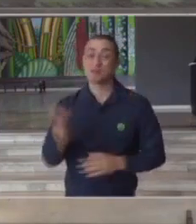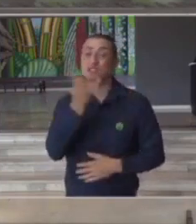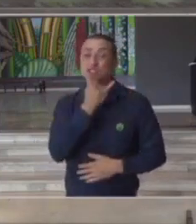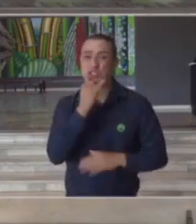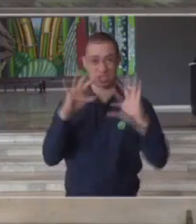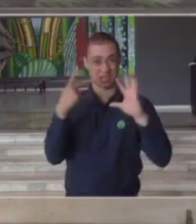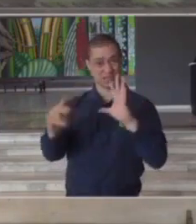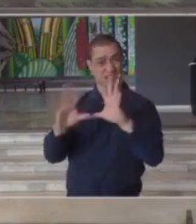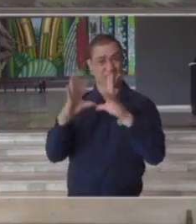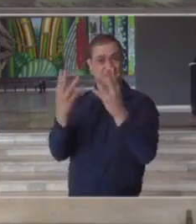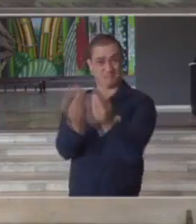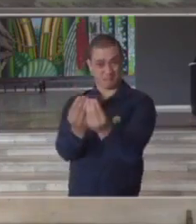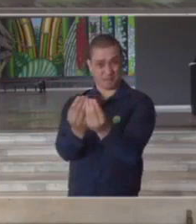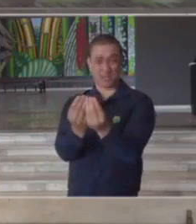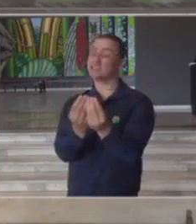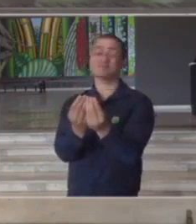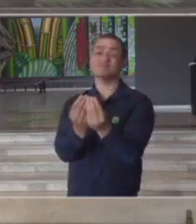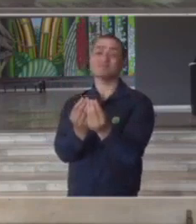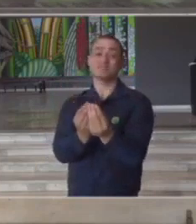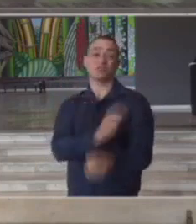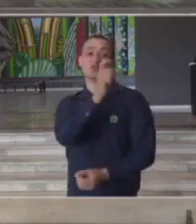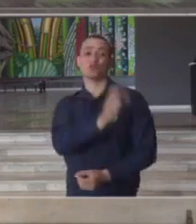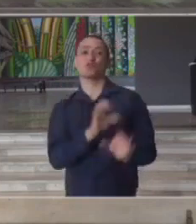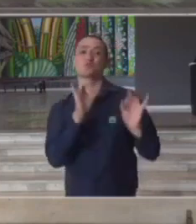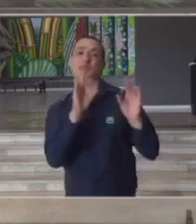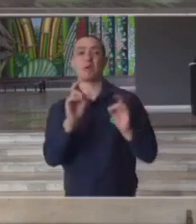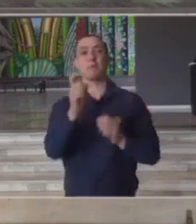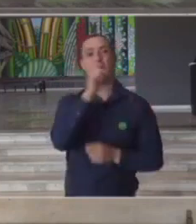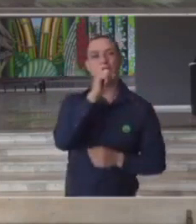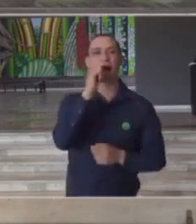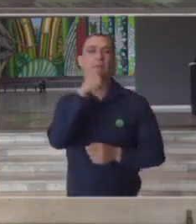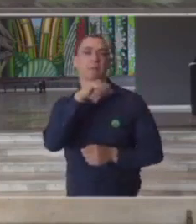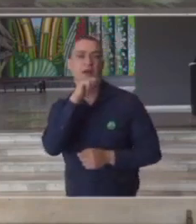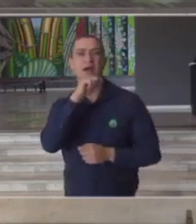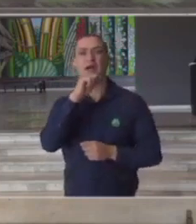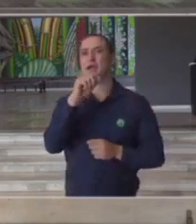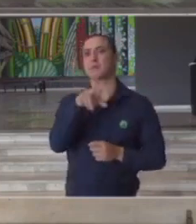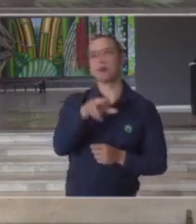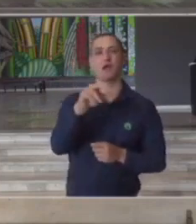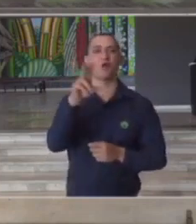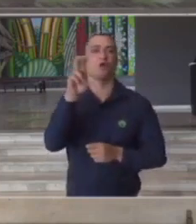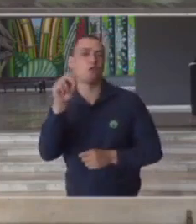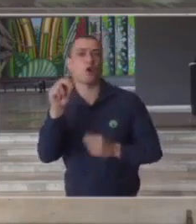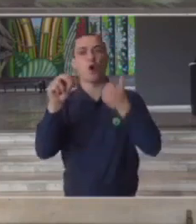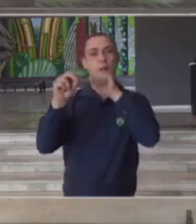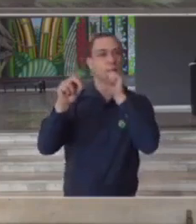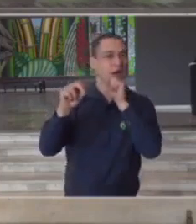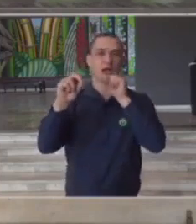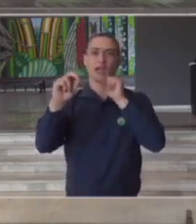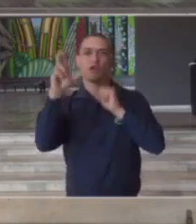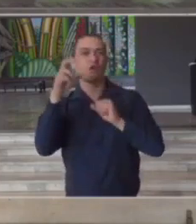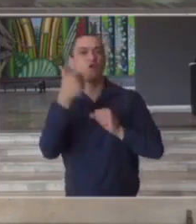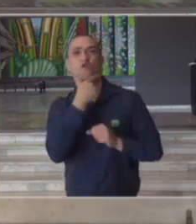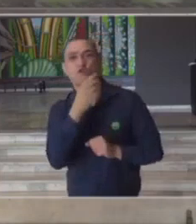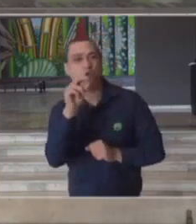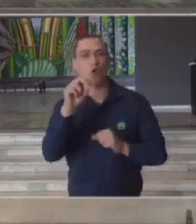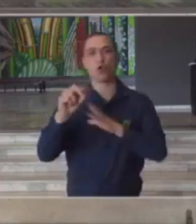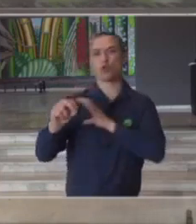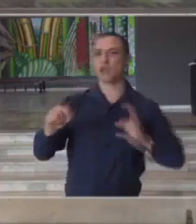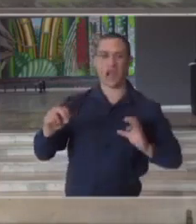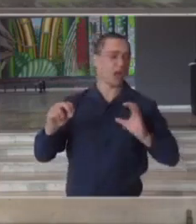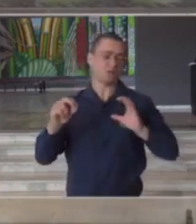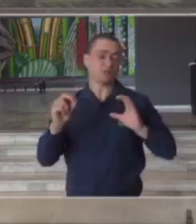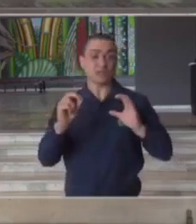essas famílias terem perdido pais irmãos mães avós avôs cunhados